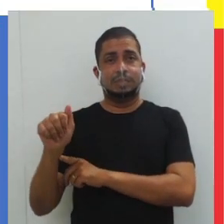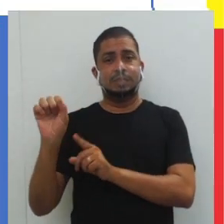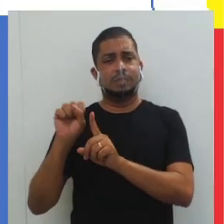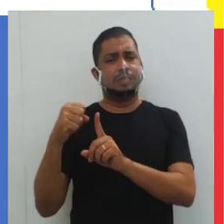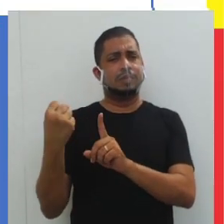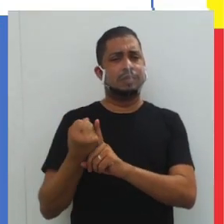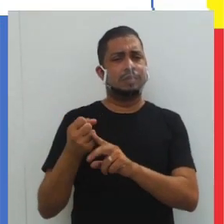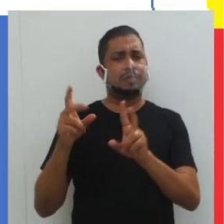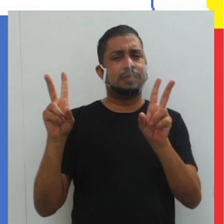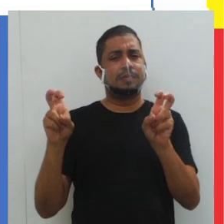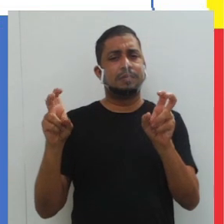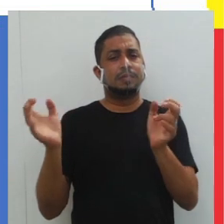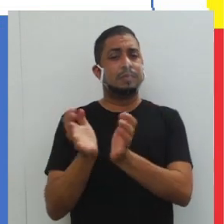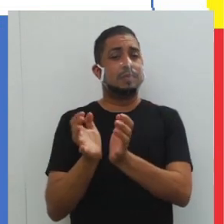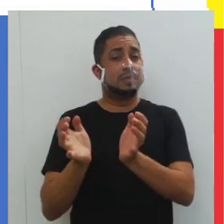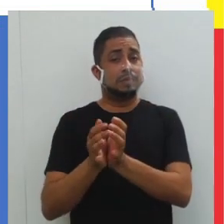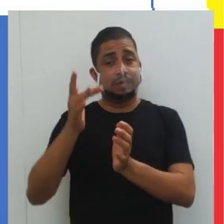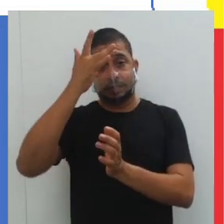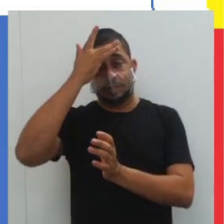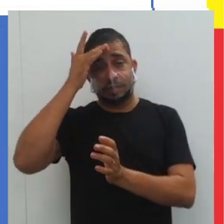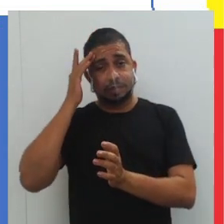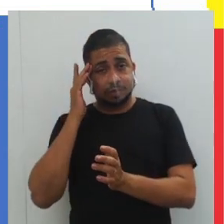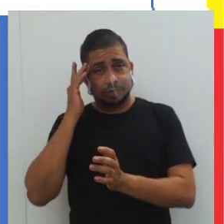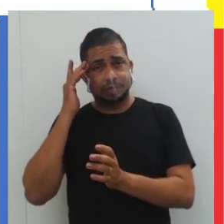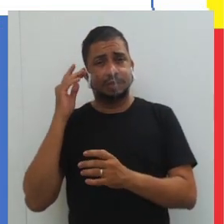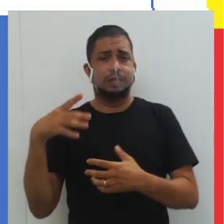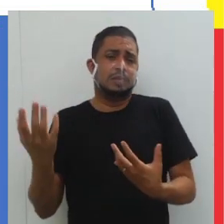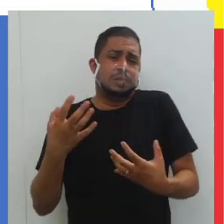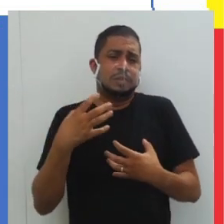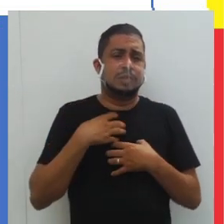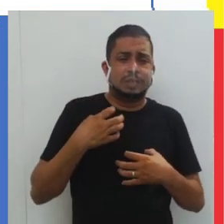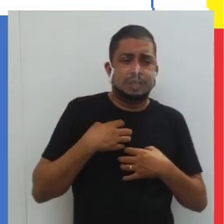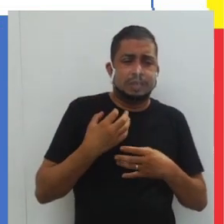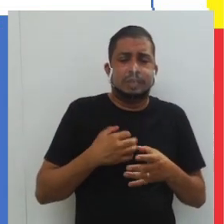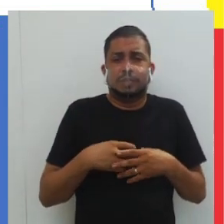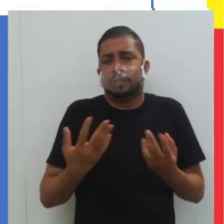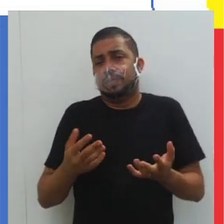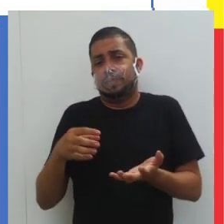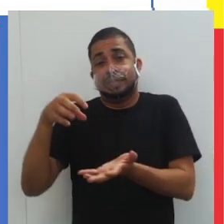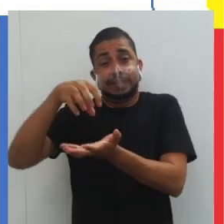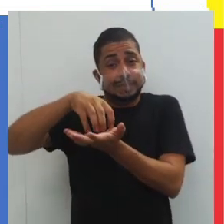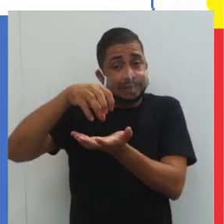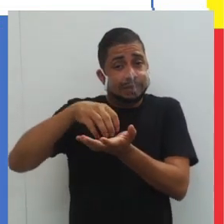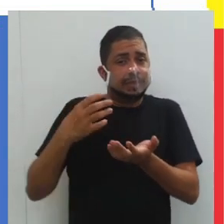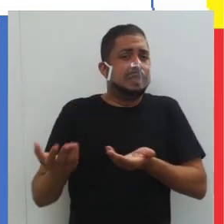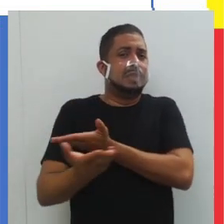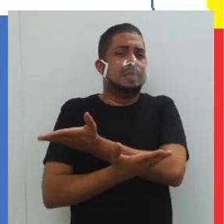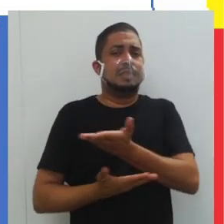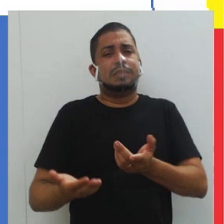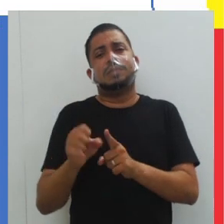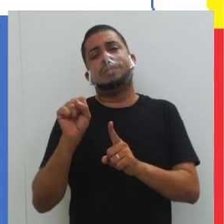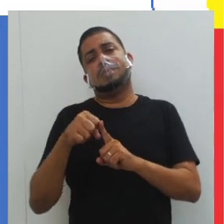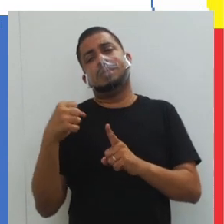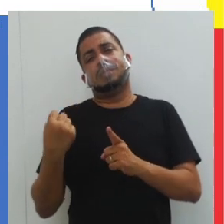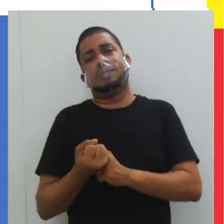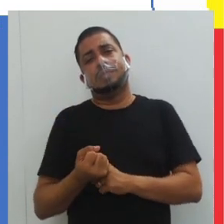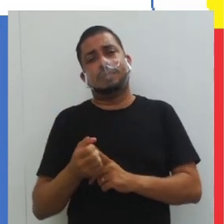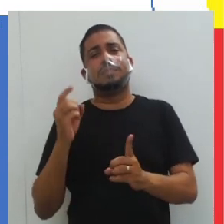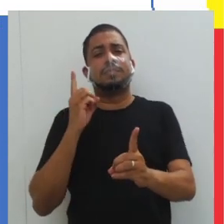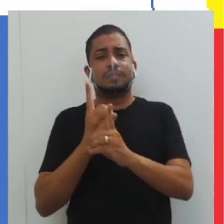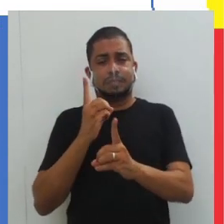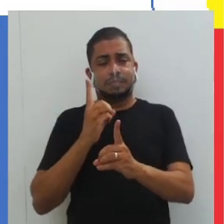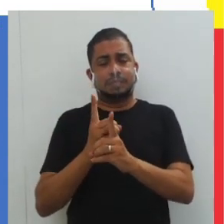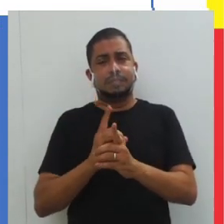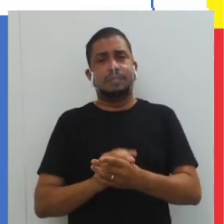social, se refere a um grupo de pessoas que de algum modo e em algum setor das relações sociais, se